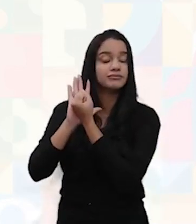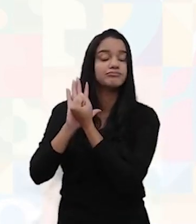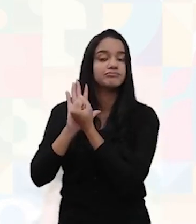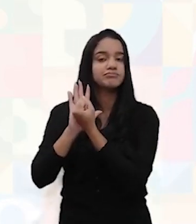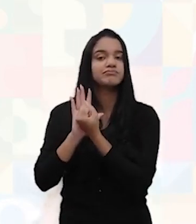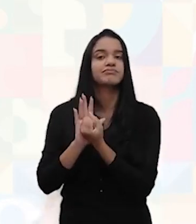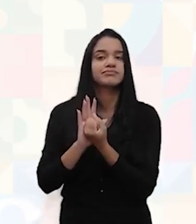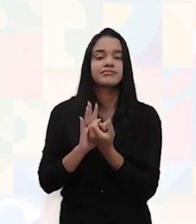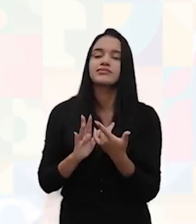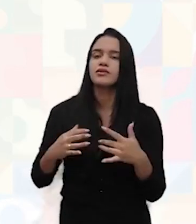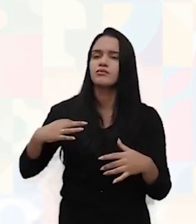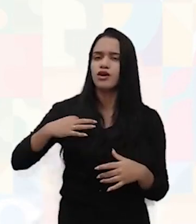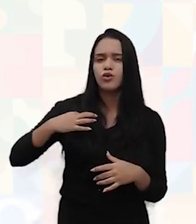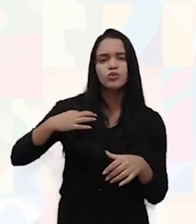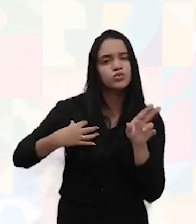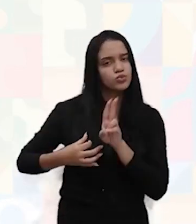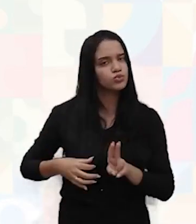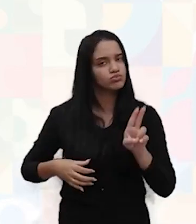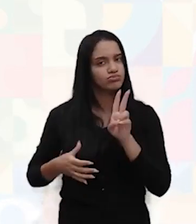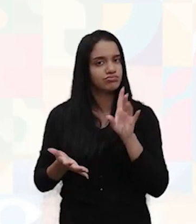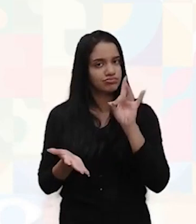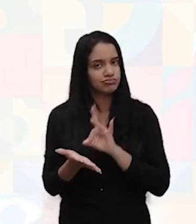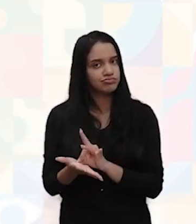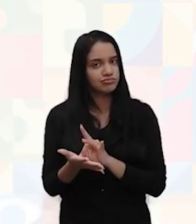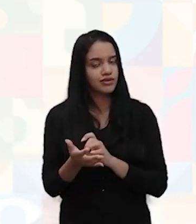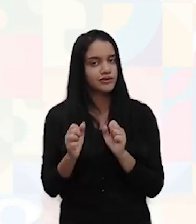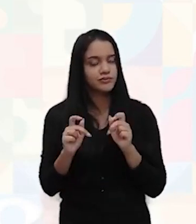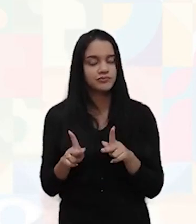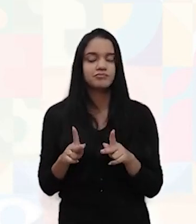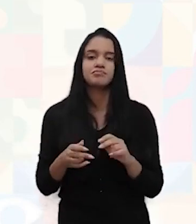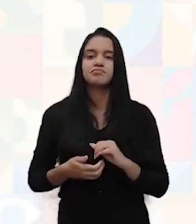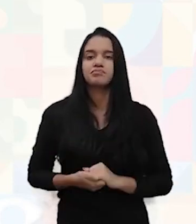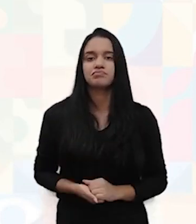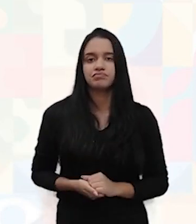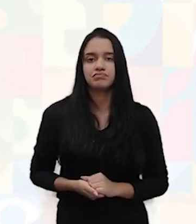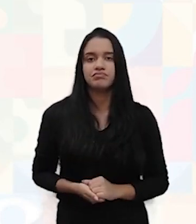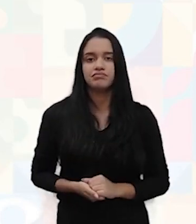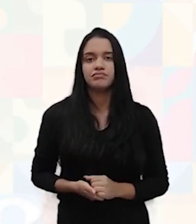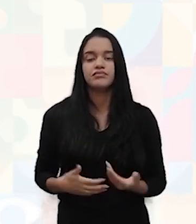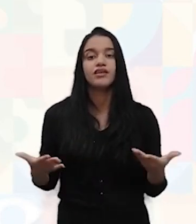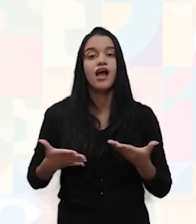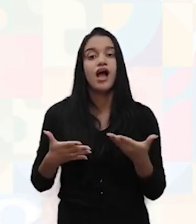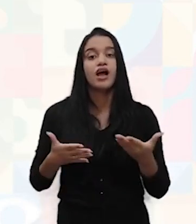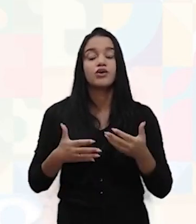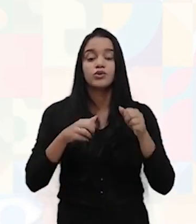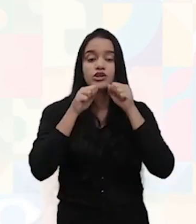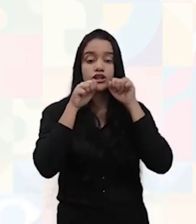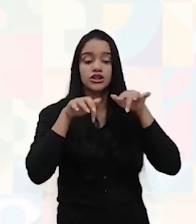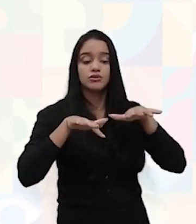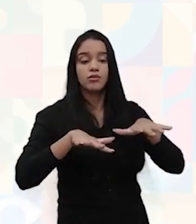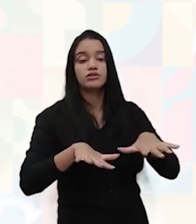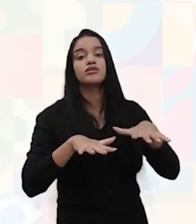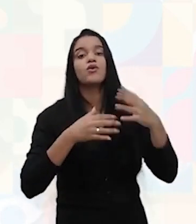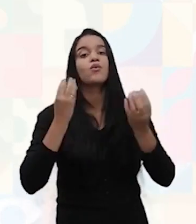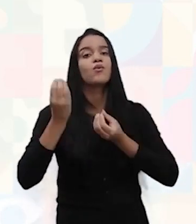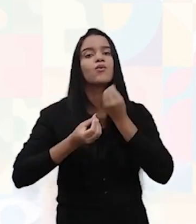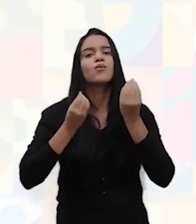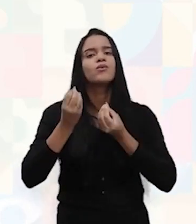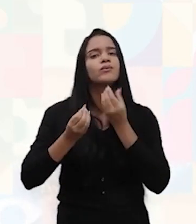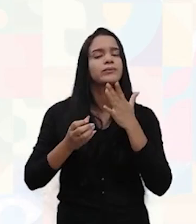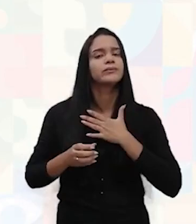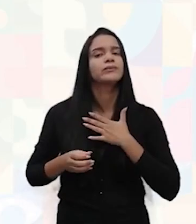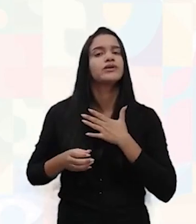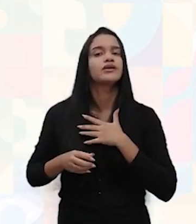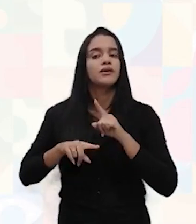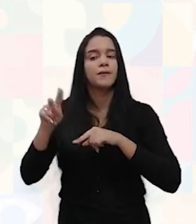a tua marca de fato, tá bem? Os canais, tá? Canais de distribuição. Poxa, como é que o meu produto chega até o meu